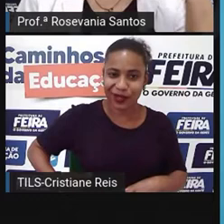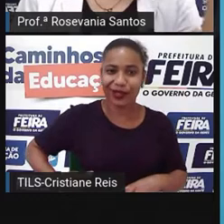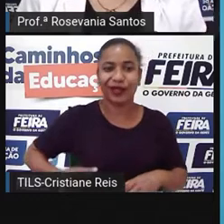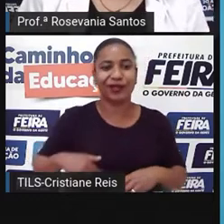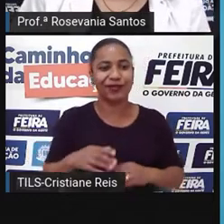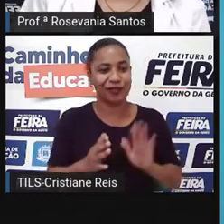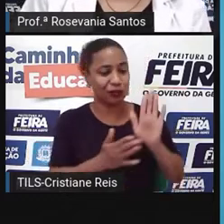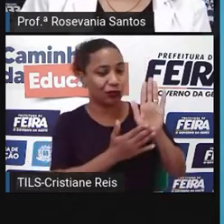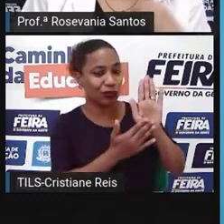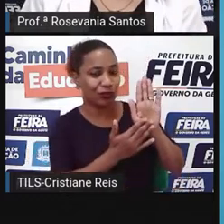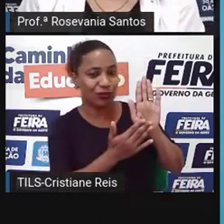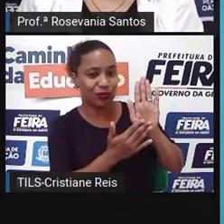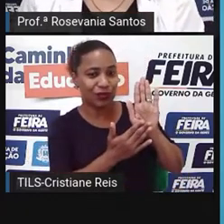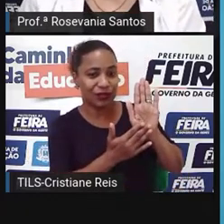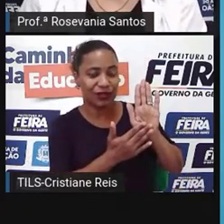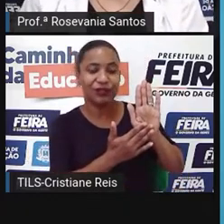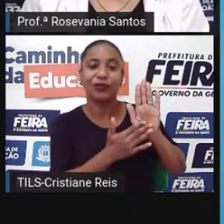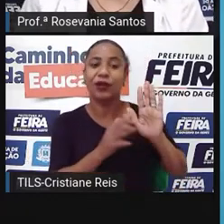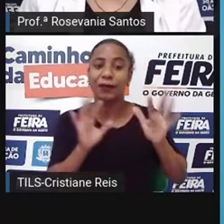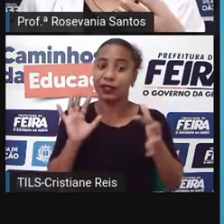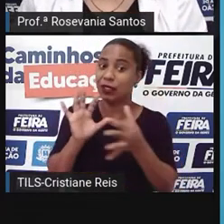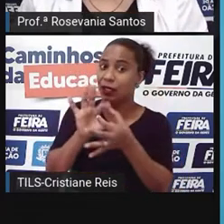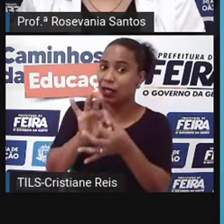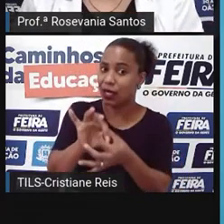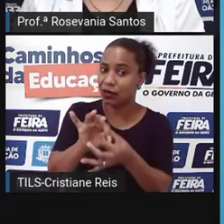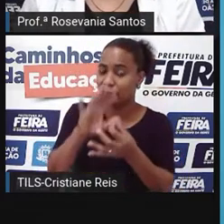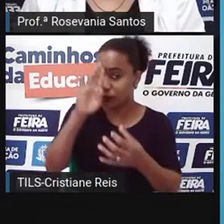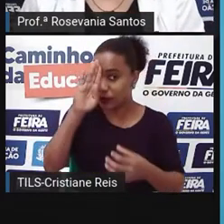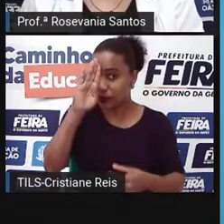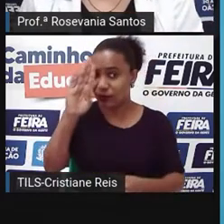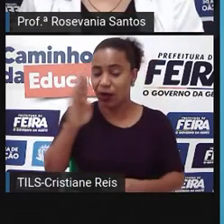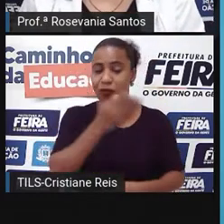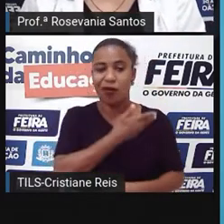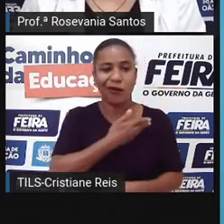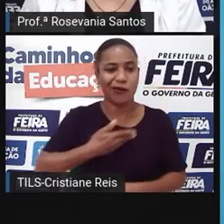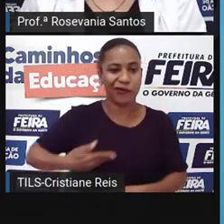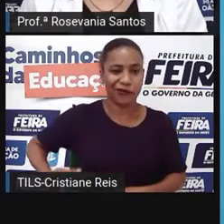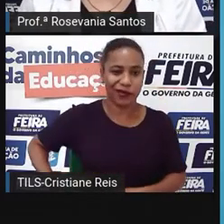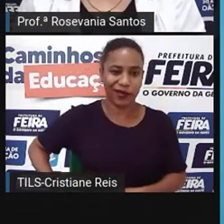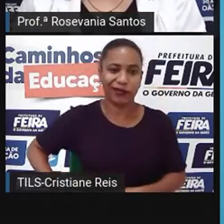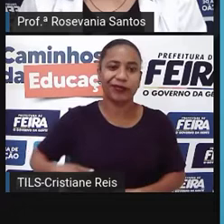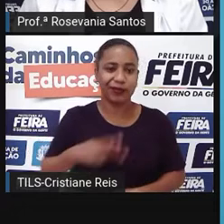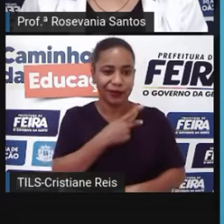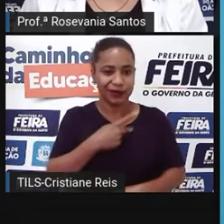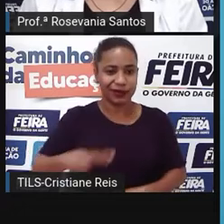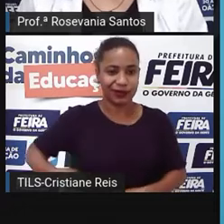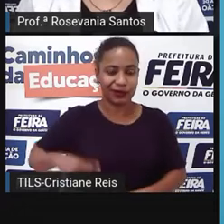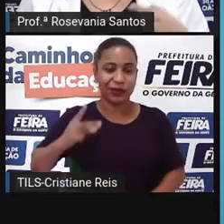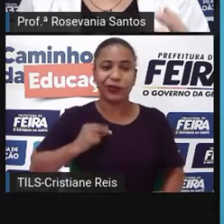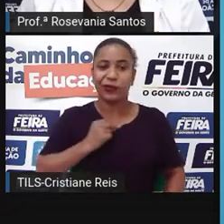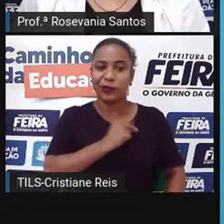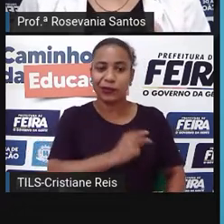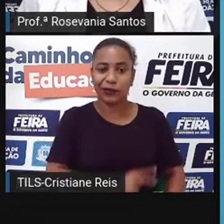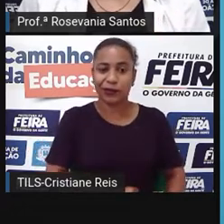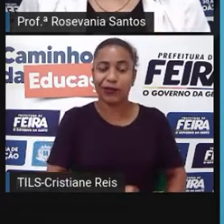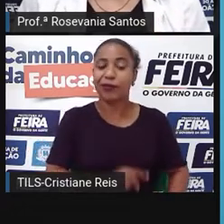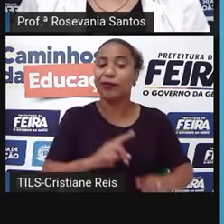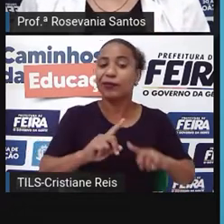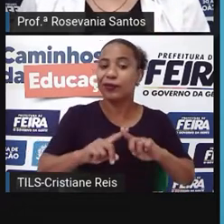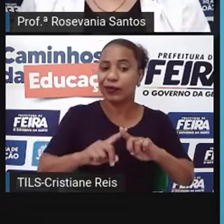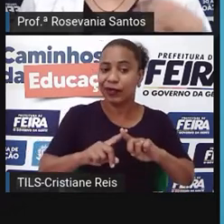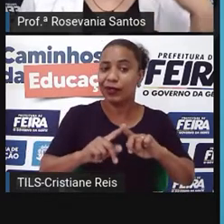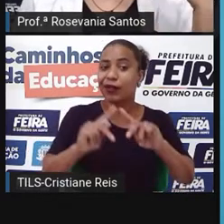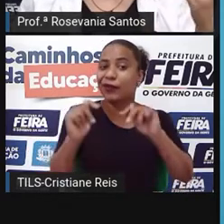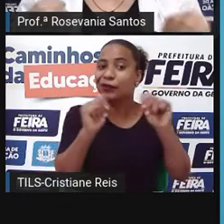claro que tudo ligado, né, ao governo central, até porque estamos falando de uma economia, né, socialista. A quantidade de